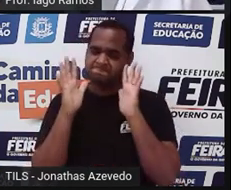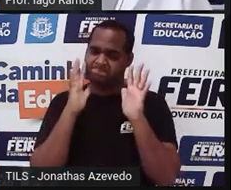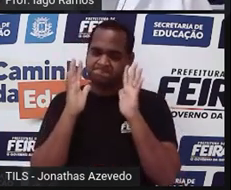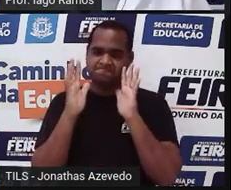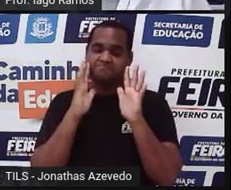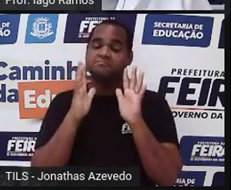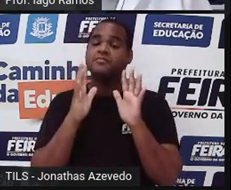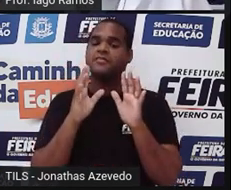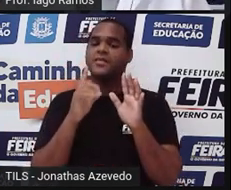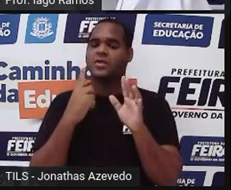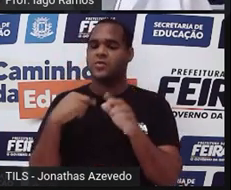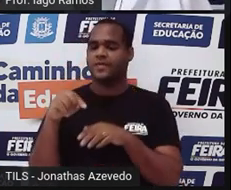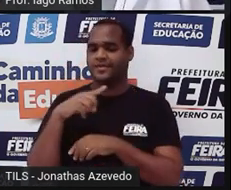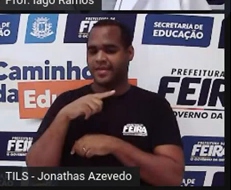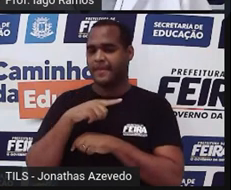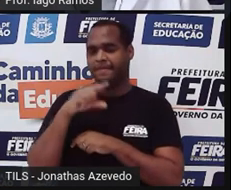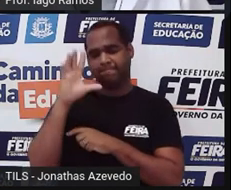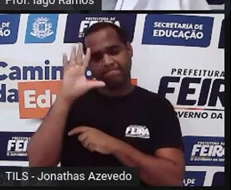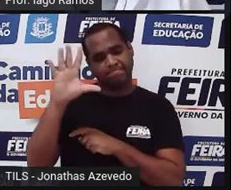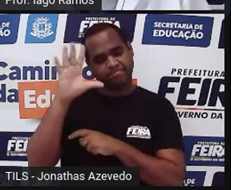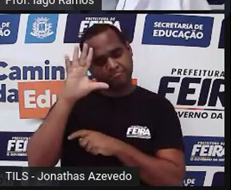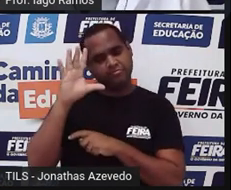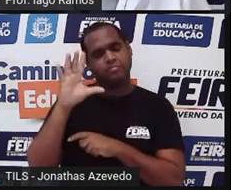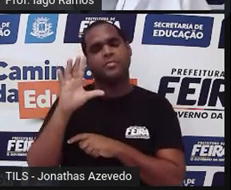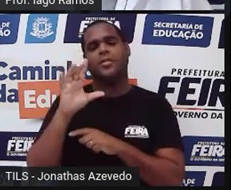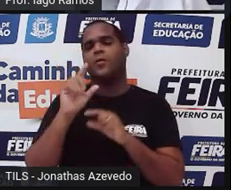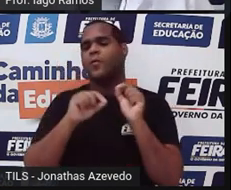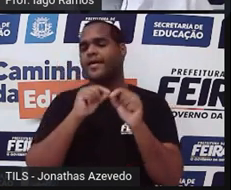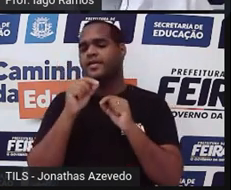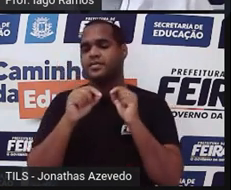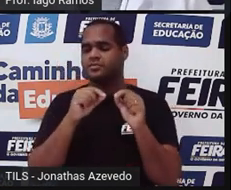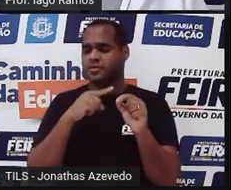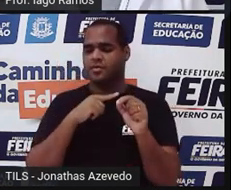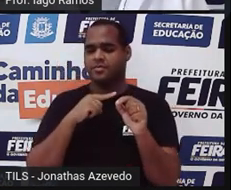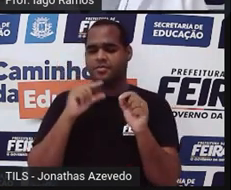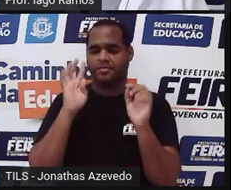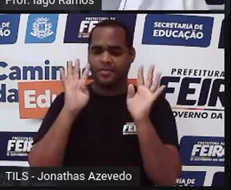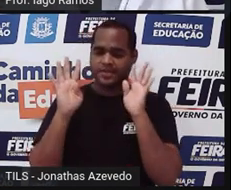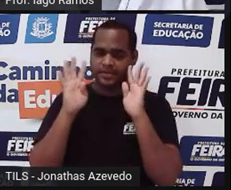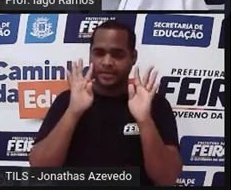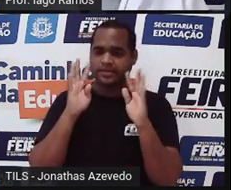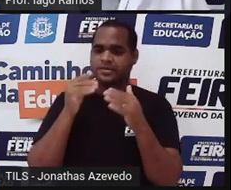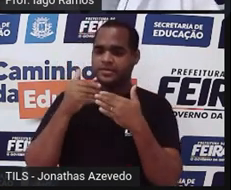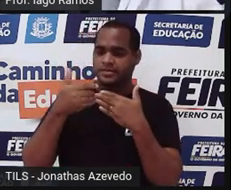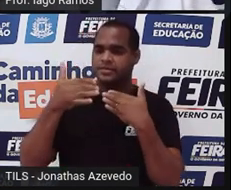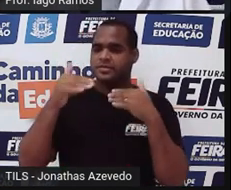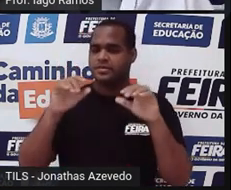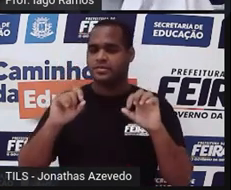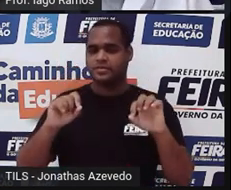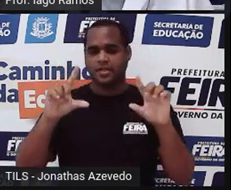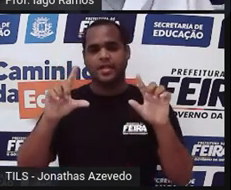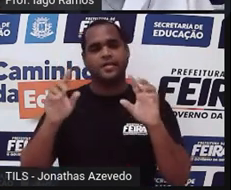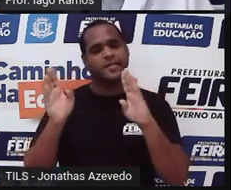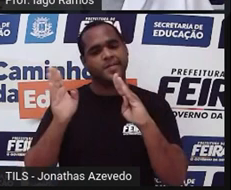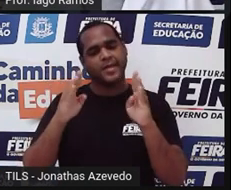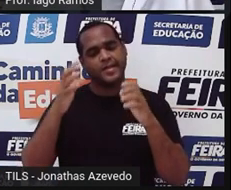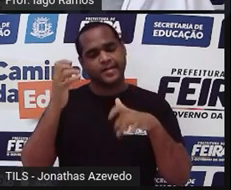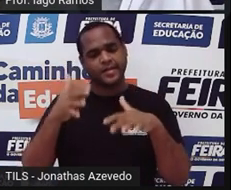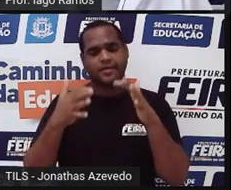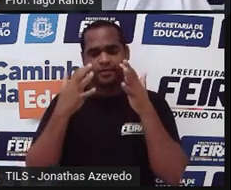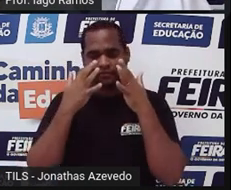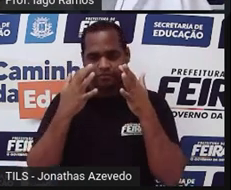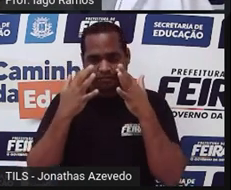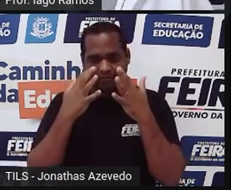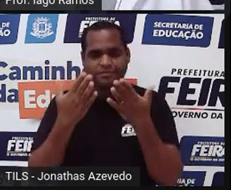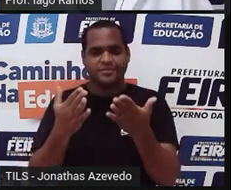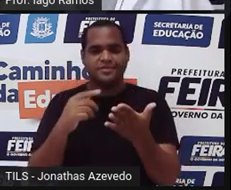vai pensar, tá? E para a gente pensar nas próximas telas, que eu peço muita atenção a você aí do outro